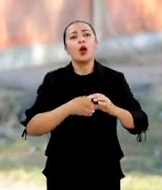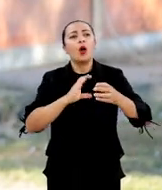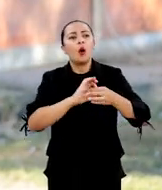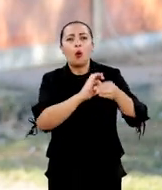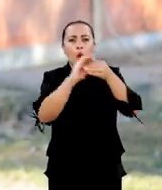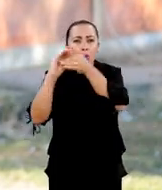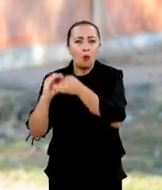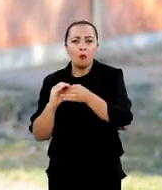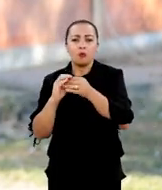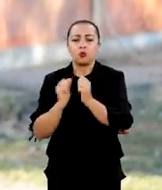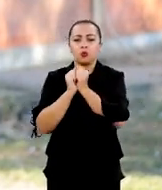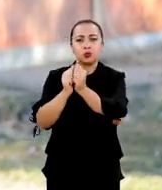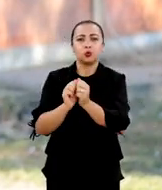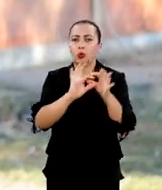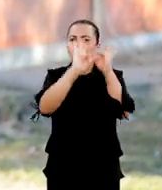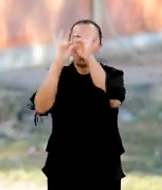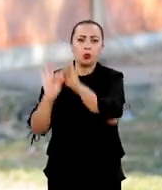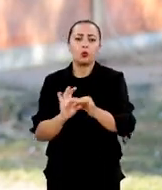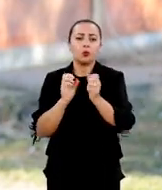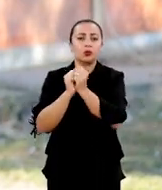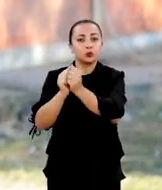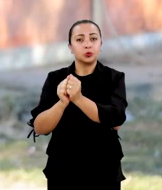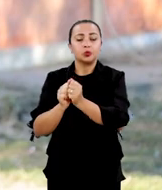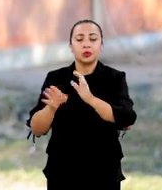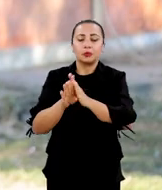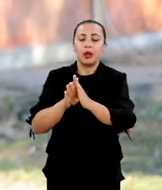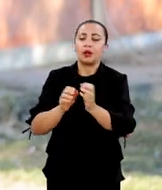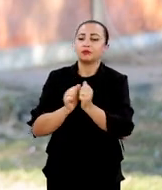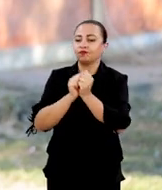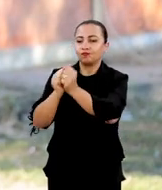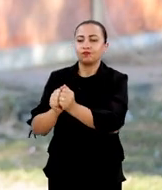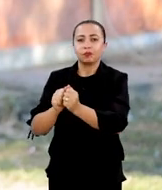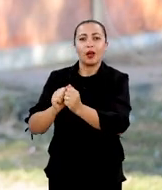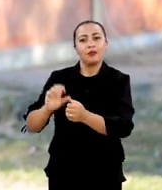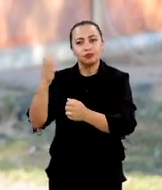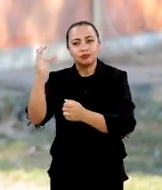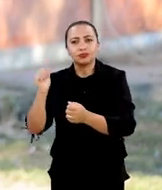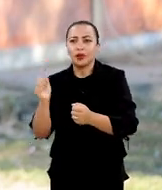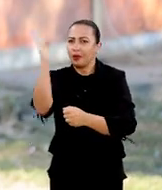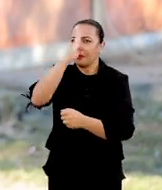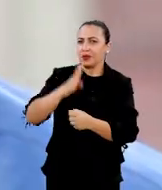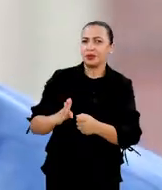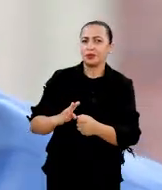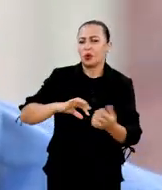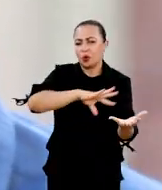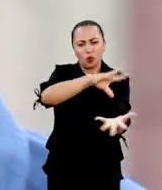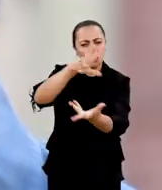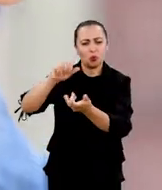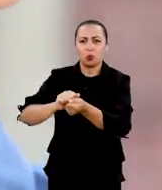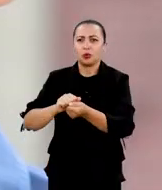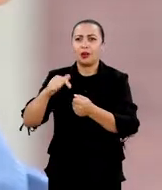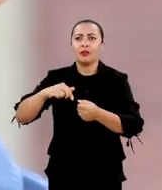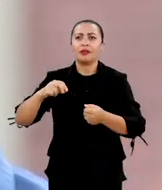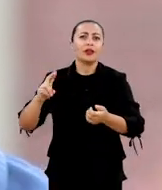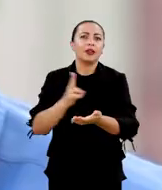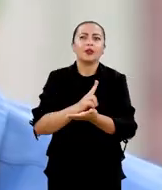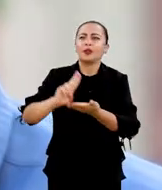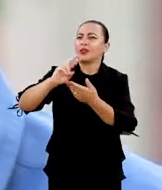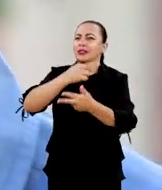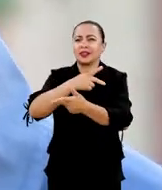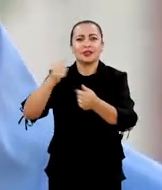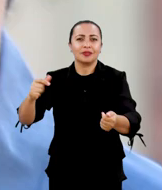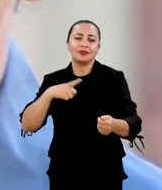convênio de cooperação científica ao redor de todo o mundo. No Brasil, nós temos com várias universidades.